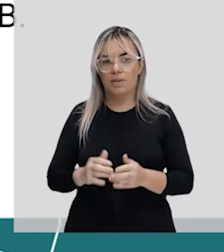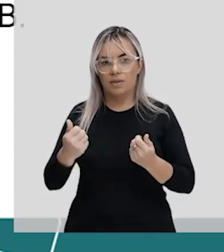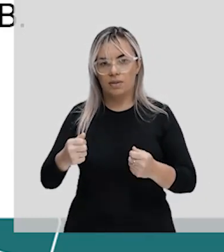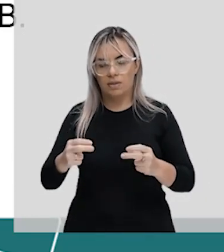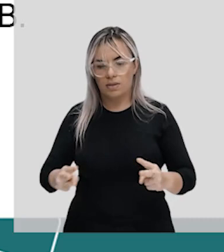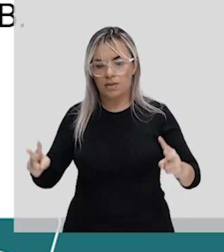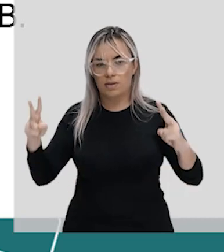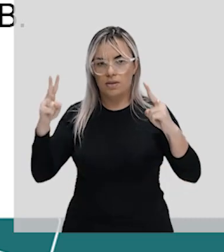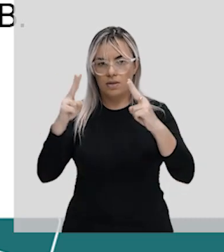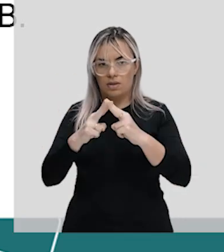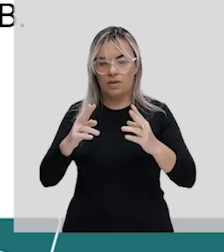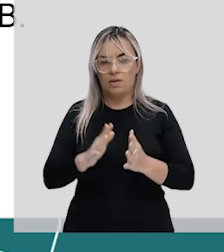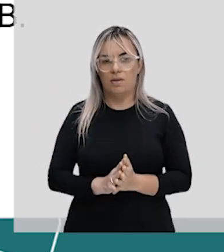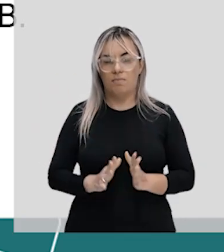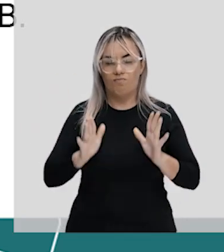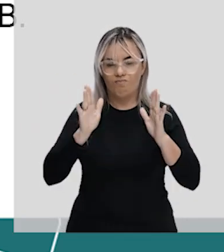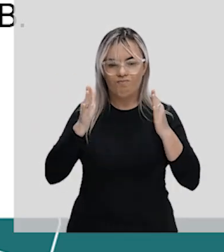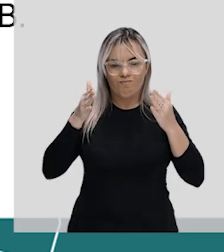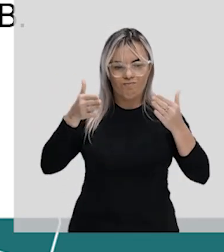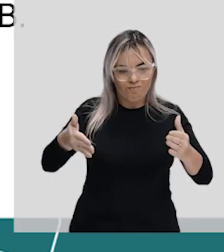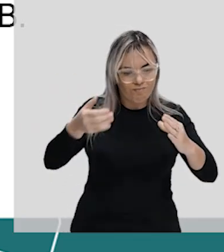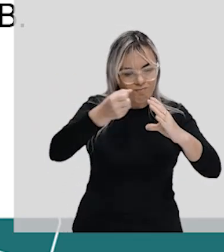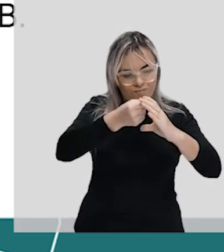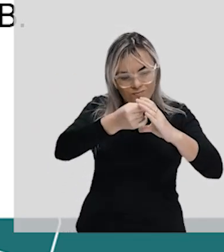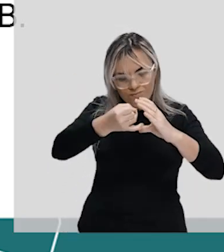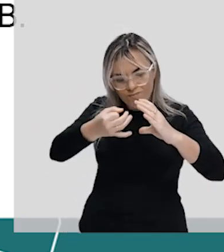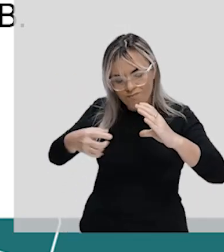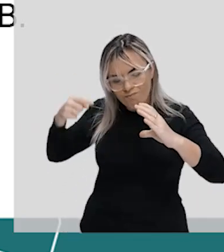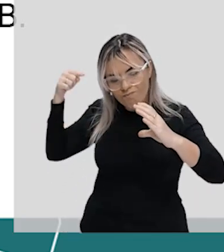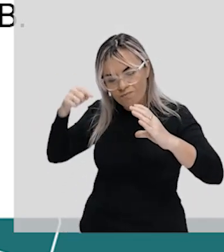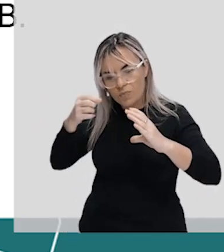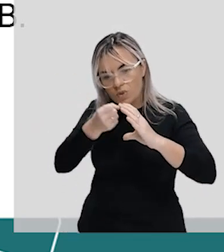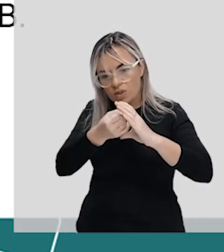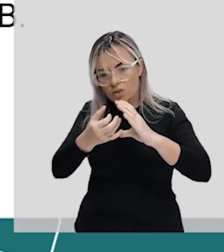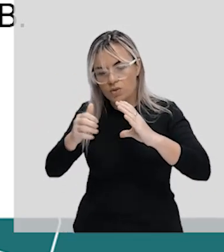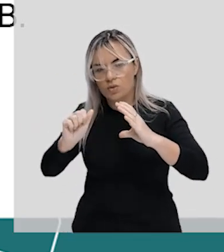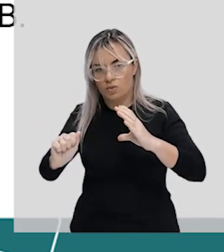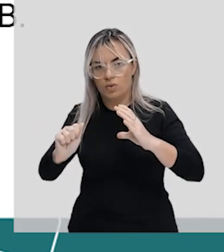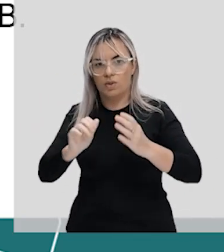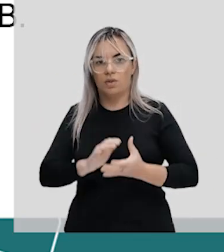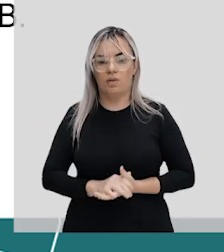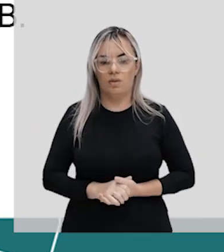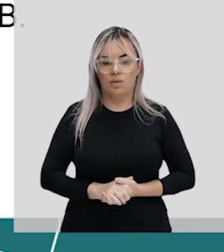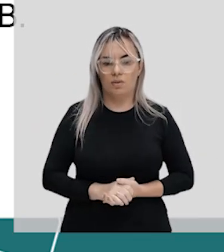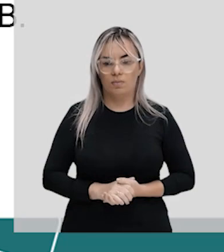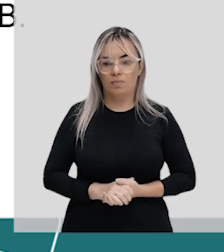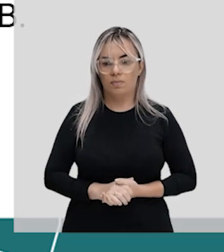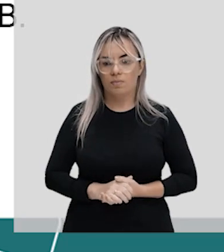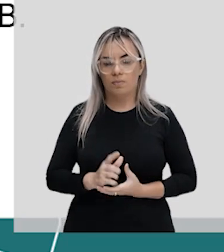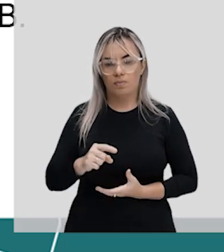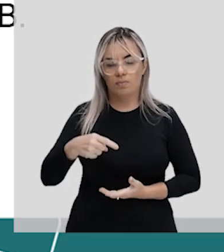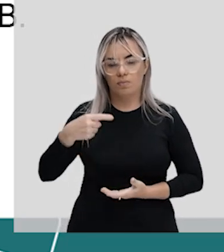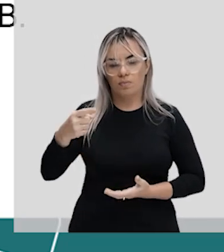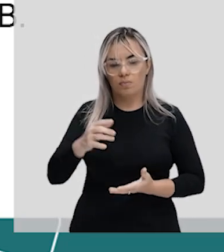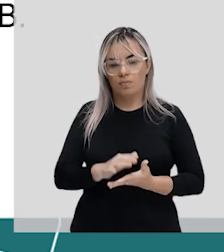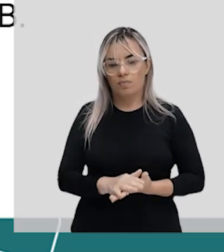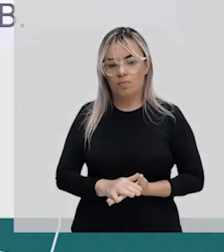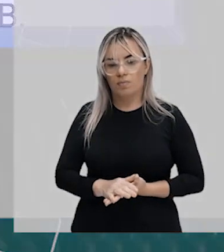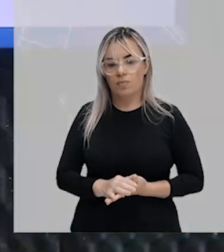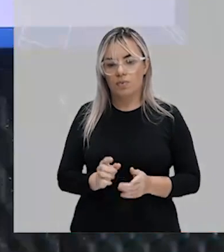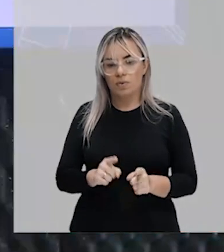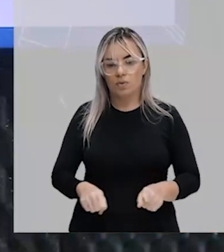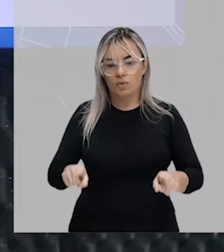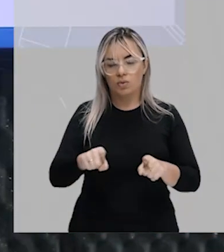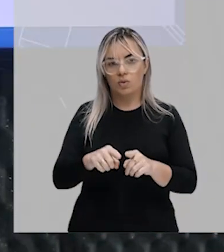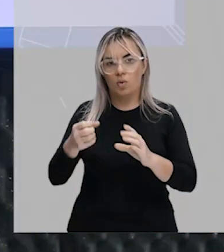todas essas características dos elementos que fazem parte desse conjunto A. Além disso, considere